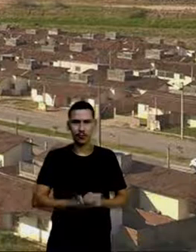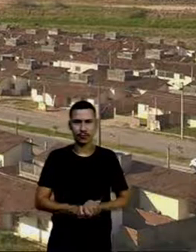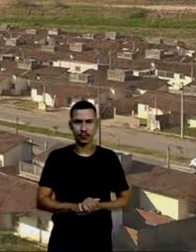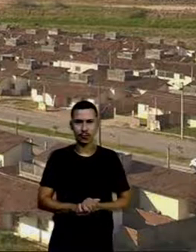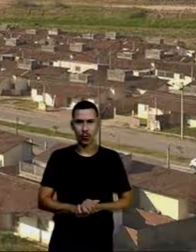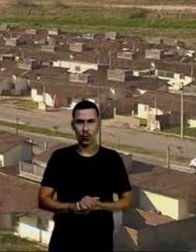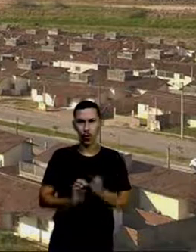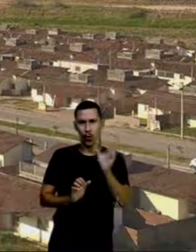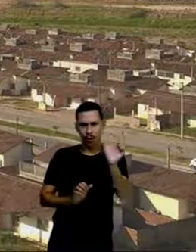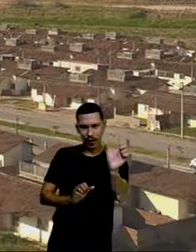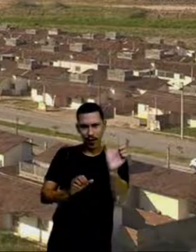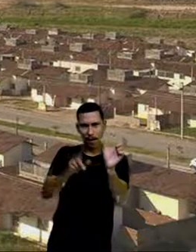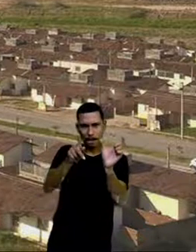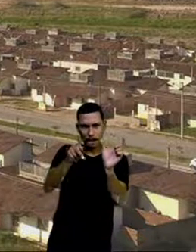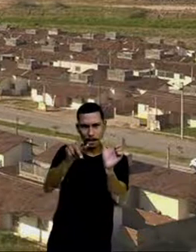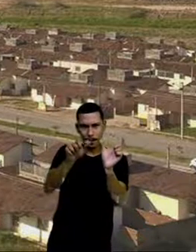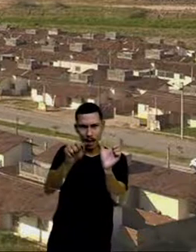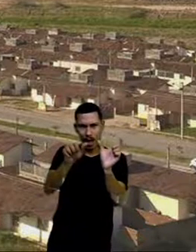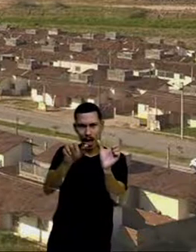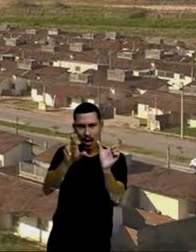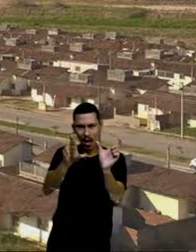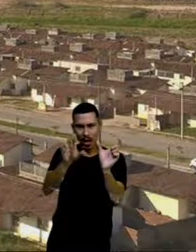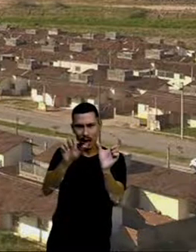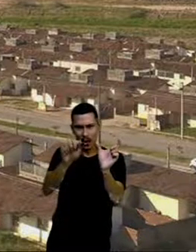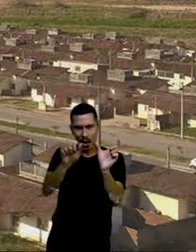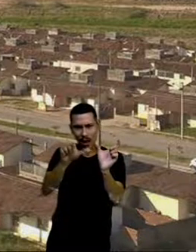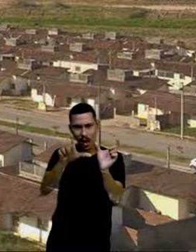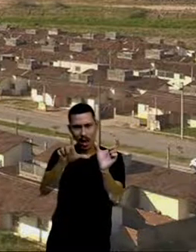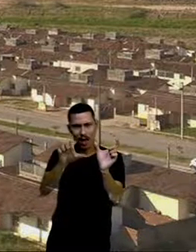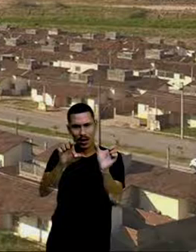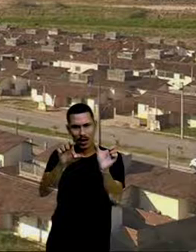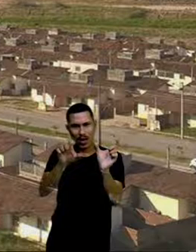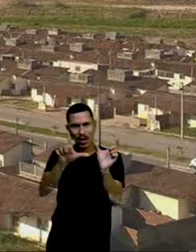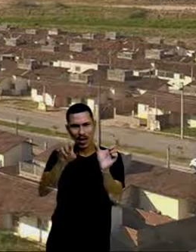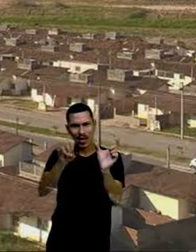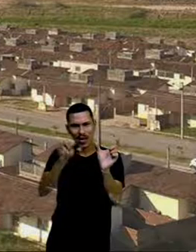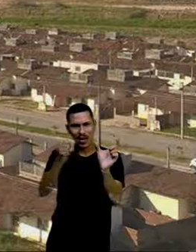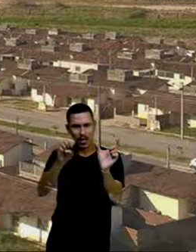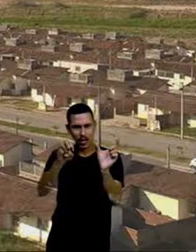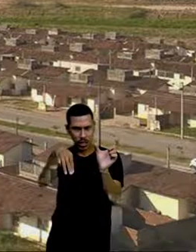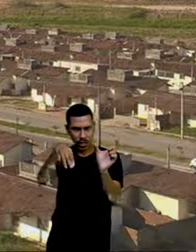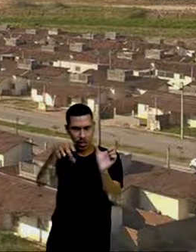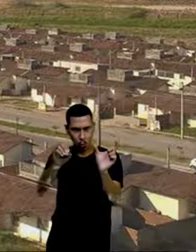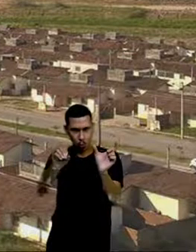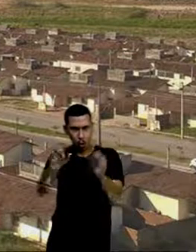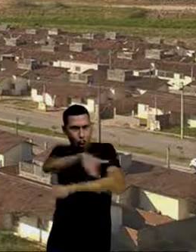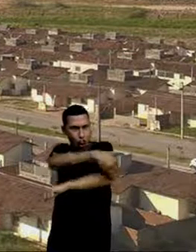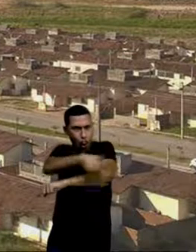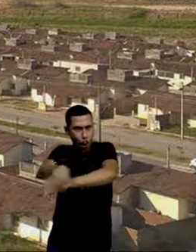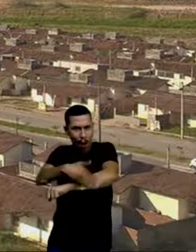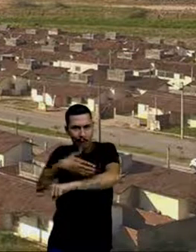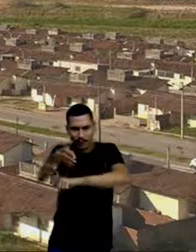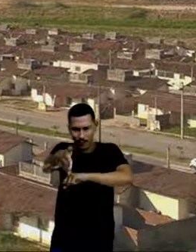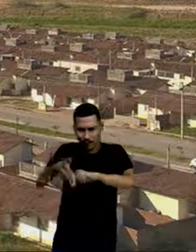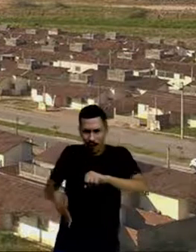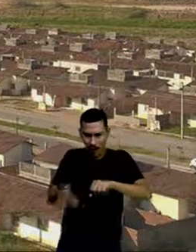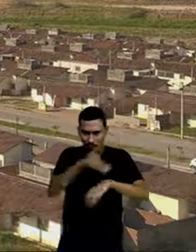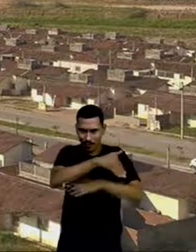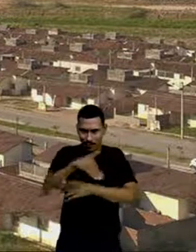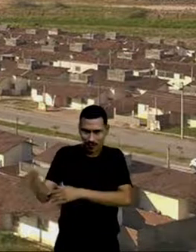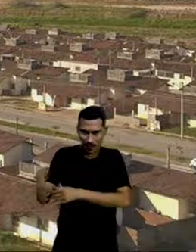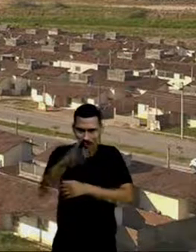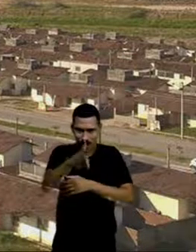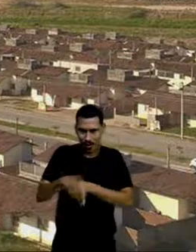de paralelismo, ou seja, ruas paralelas, é o que a gente vai usar